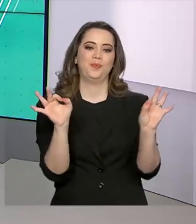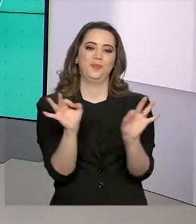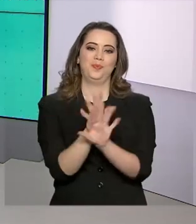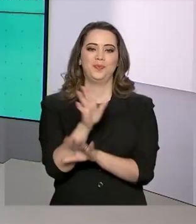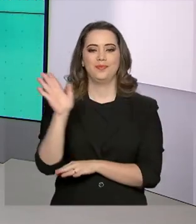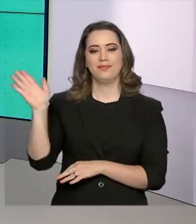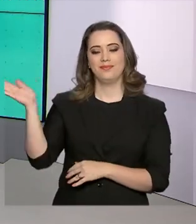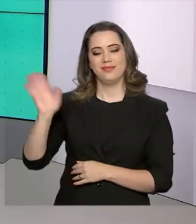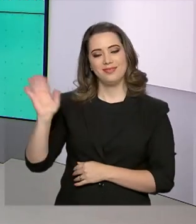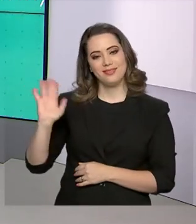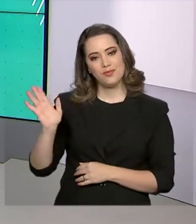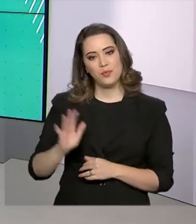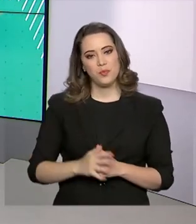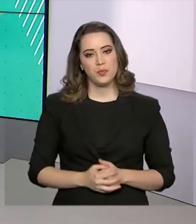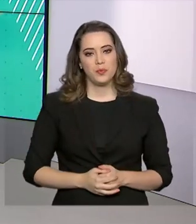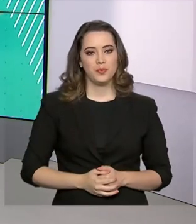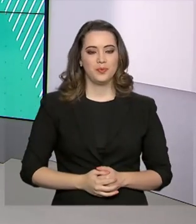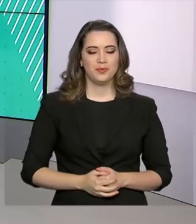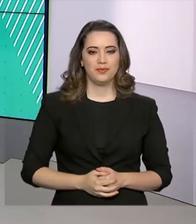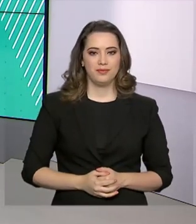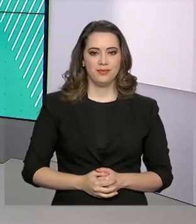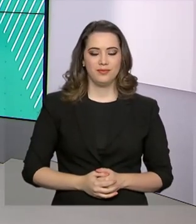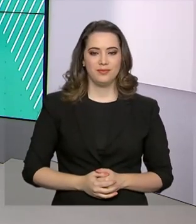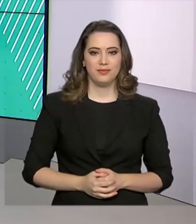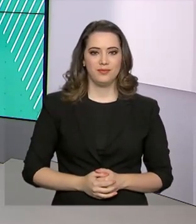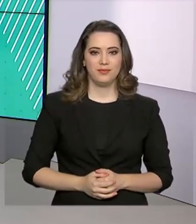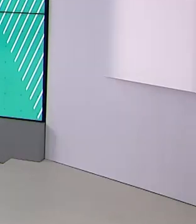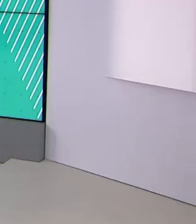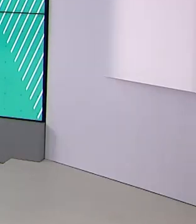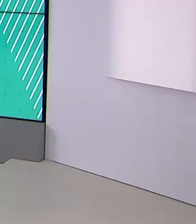por aqui. Nos vemos então na próxima edição. Até lá!